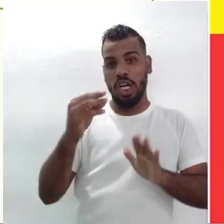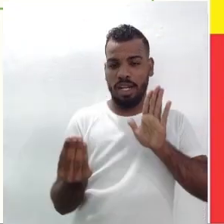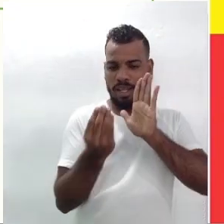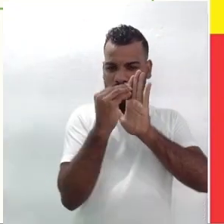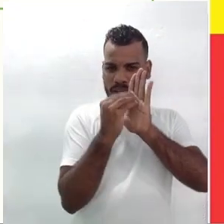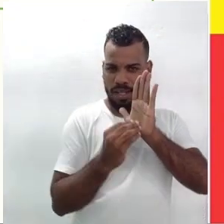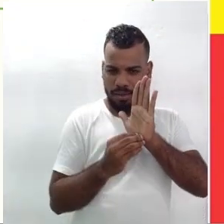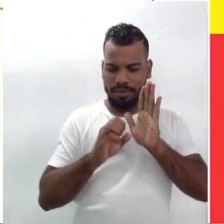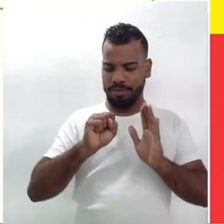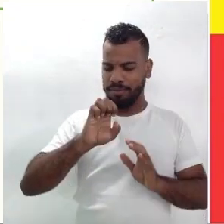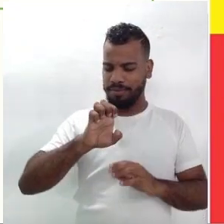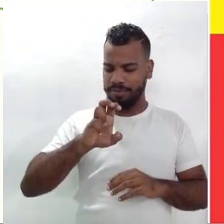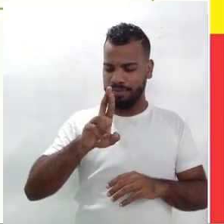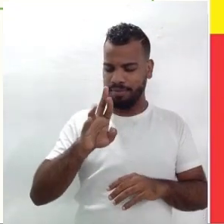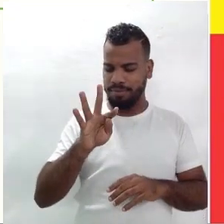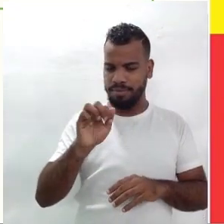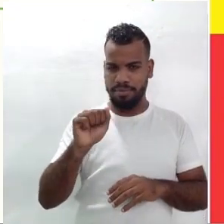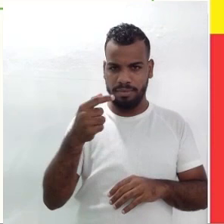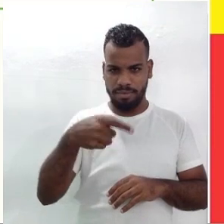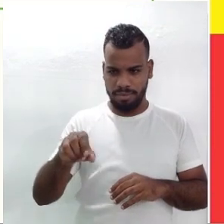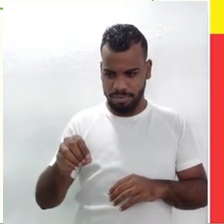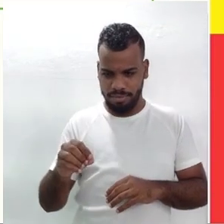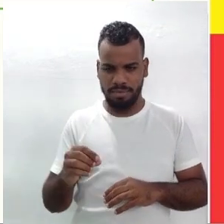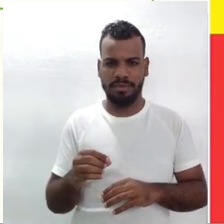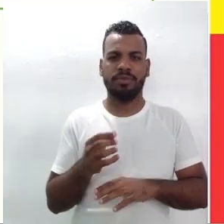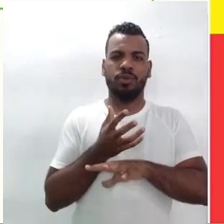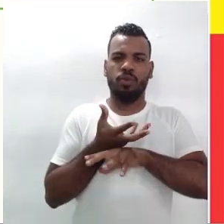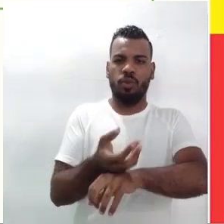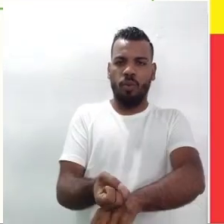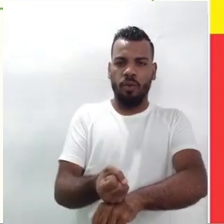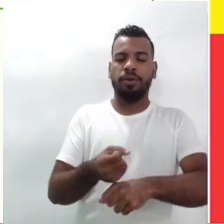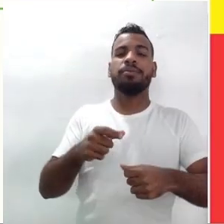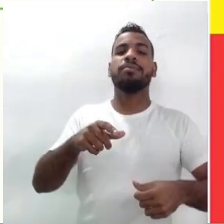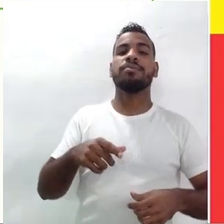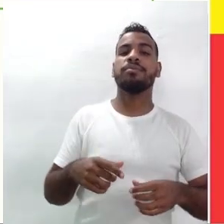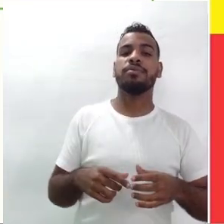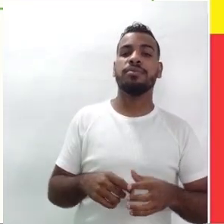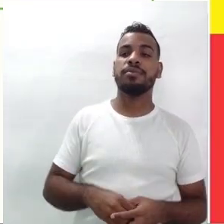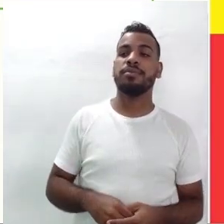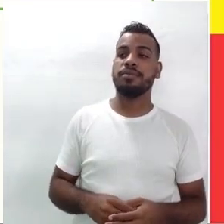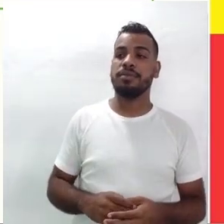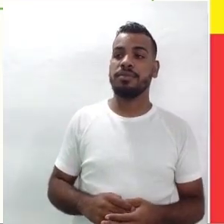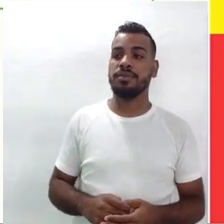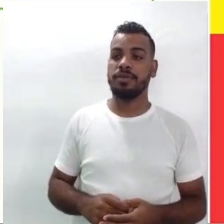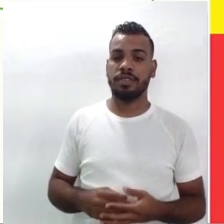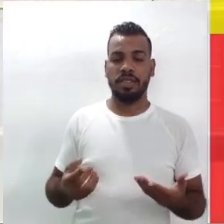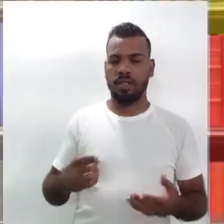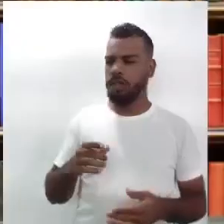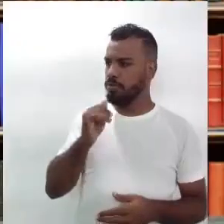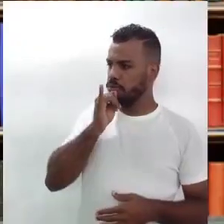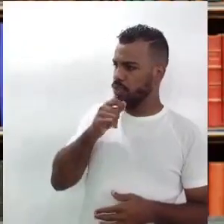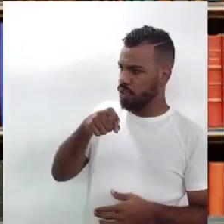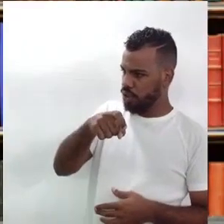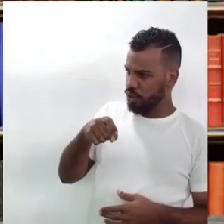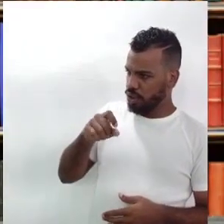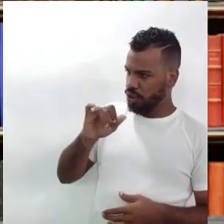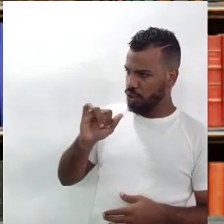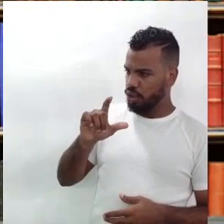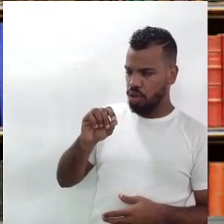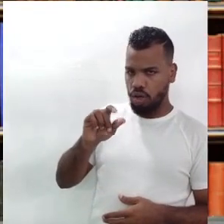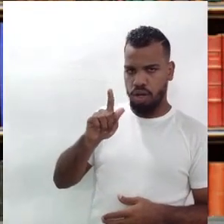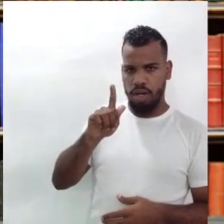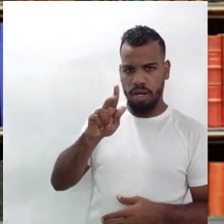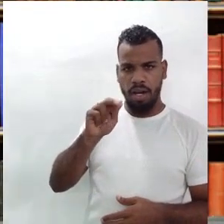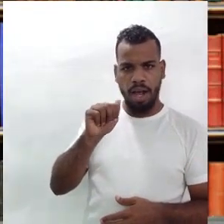eram mostradas, apresentadas nas suas capas através da xilogravura. Xilogravura, não Que é a